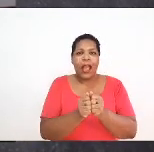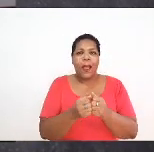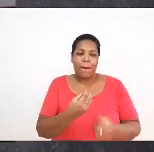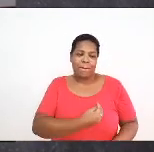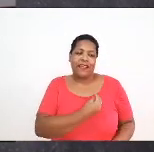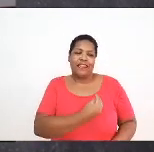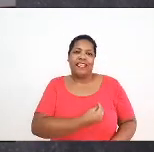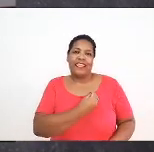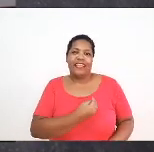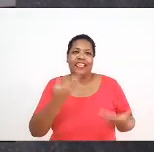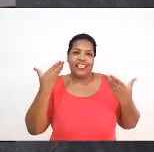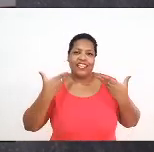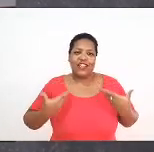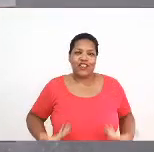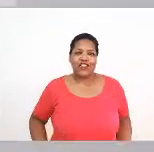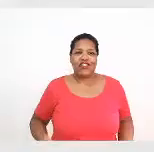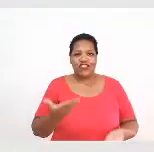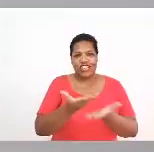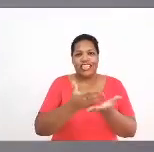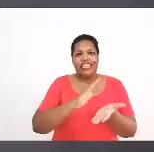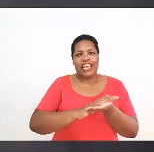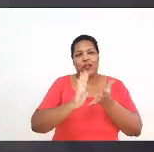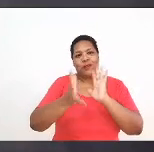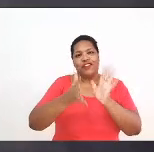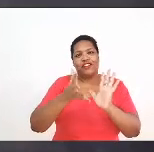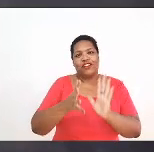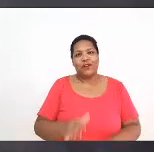participação da intérprete.